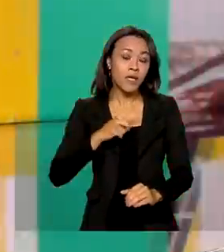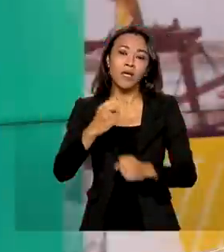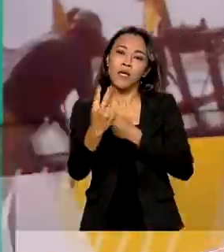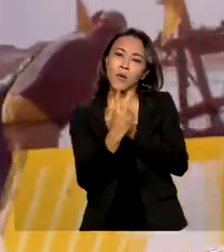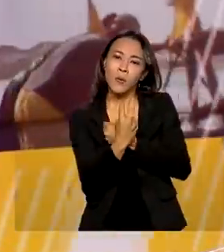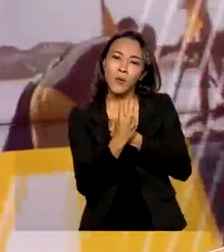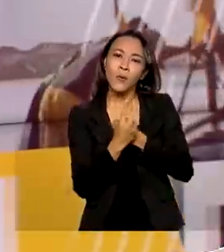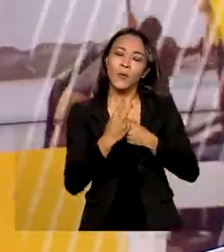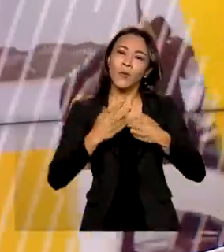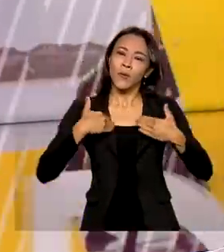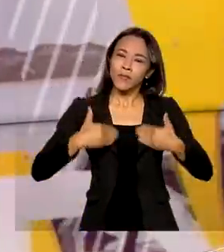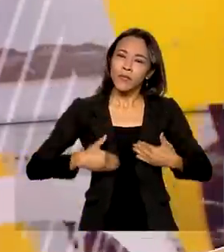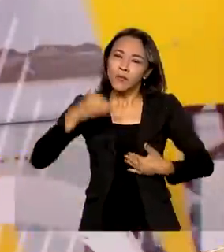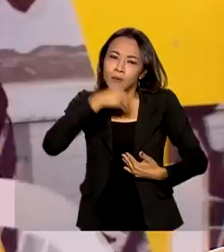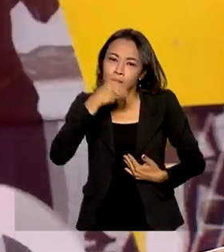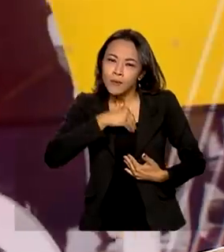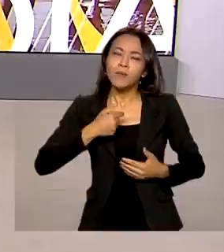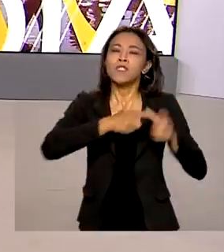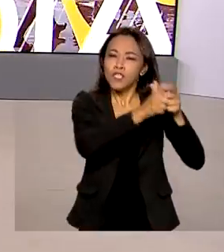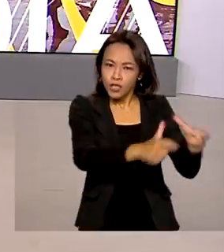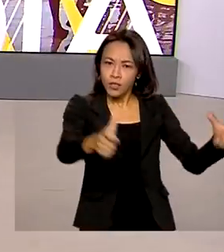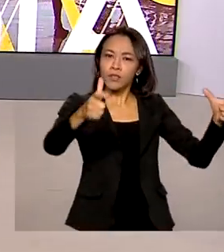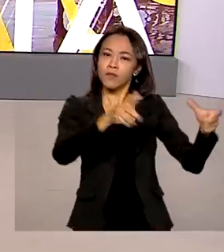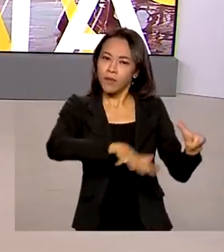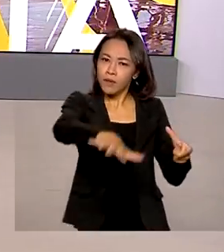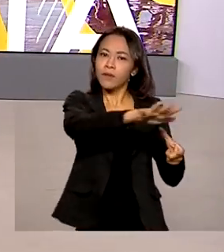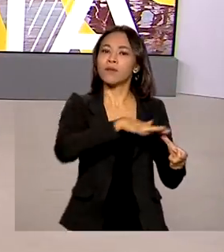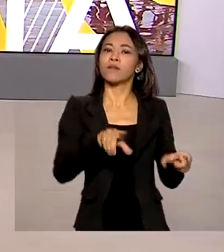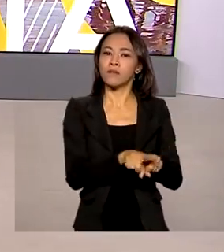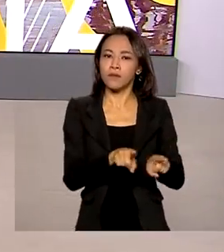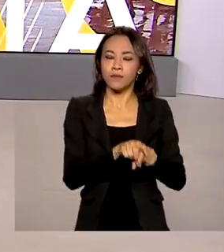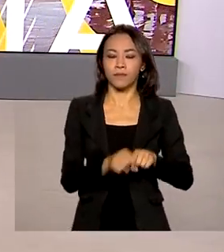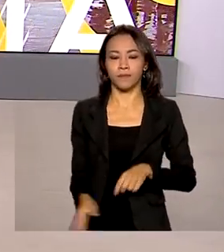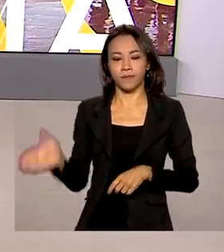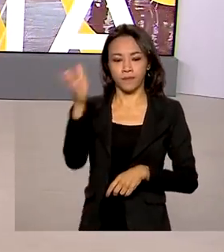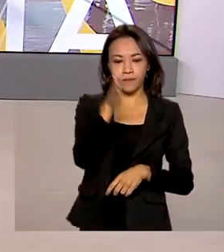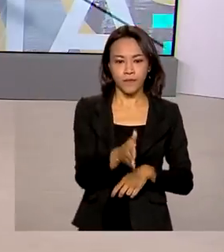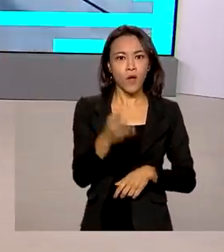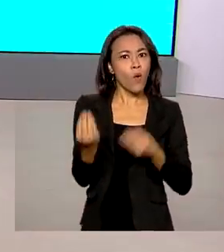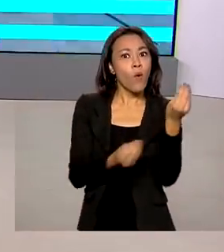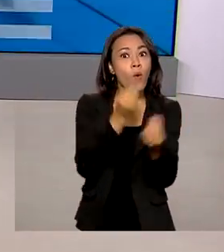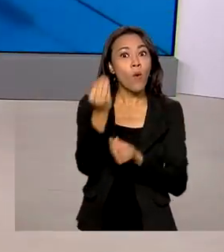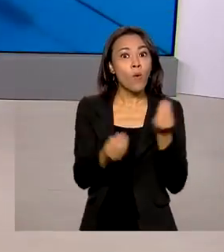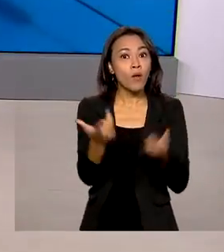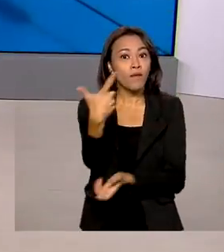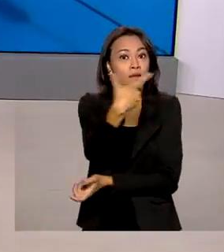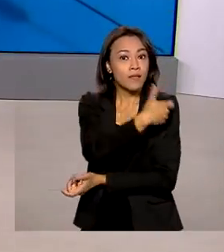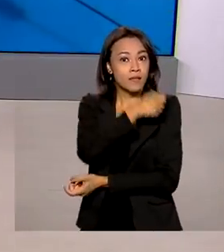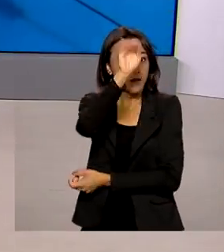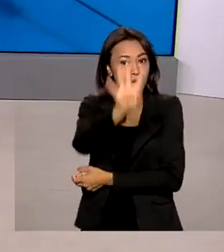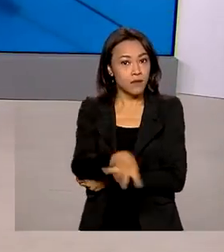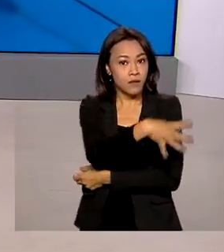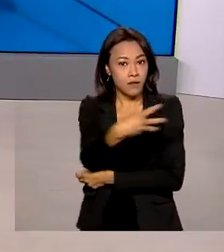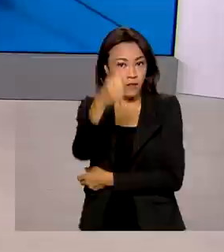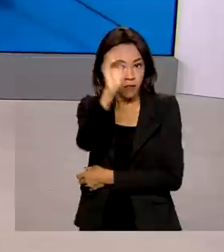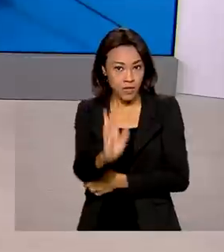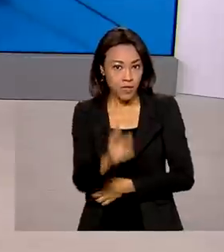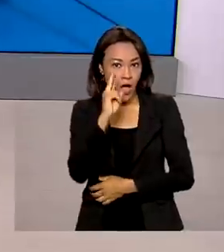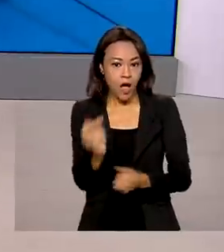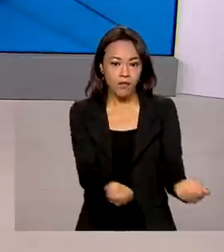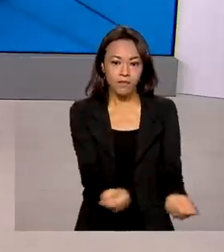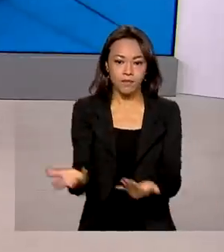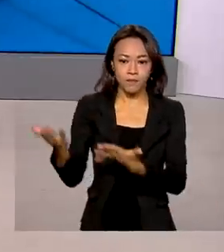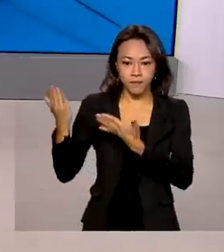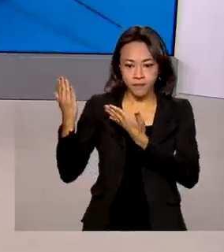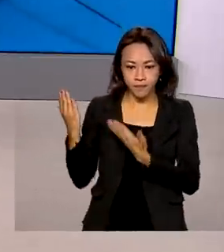para a segunda dose na população em geral. Vamos ver então como está a vacinação pelo Brasil, aqui no telão, vamos lá. De acordo com dados do